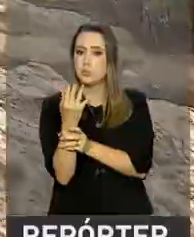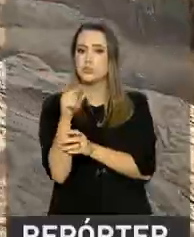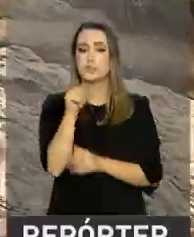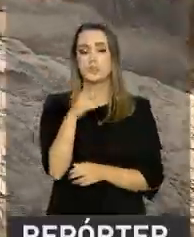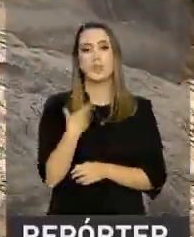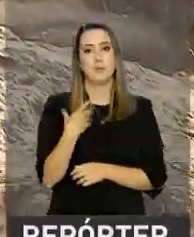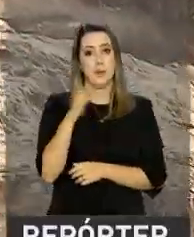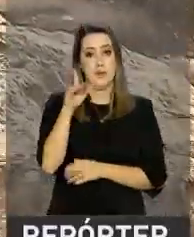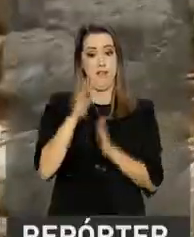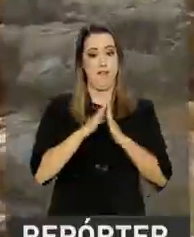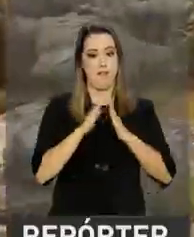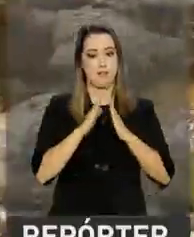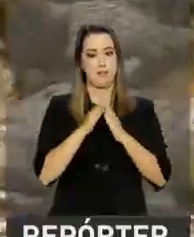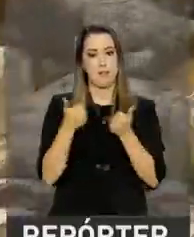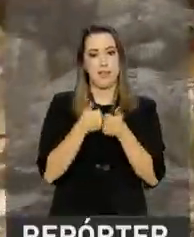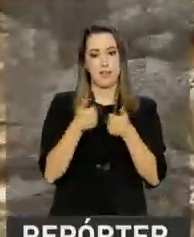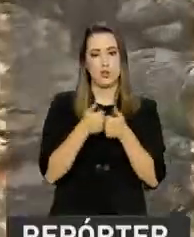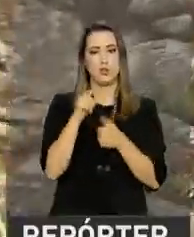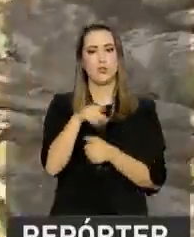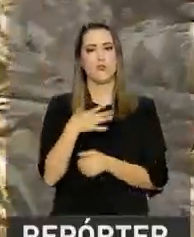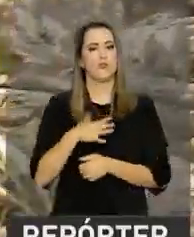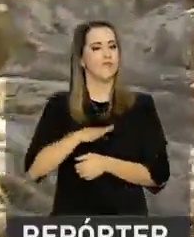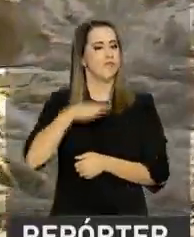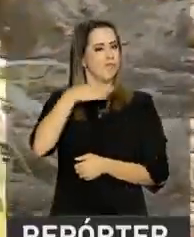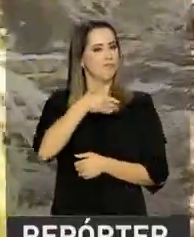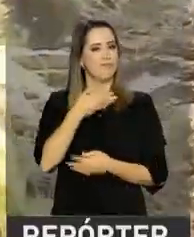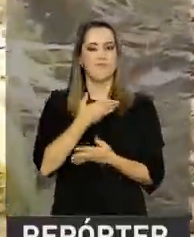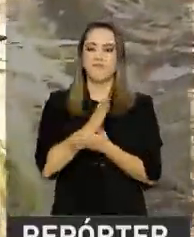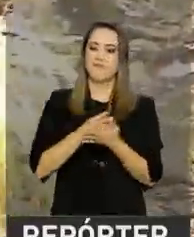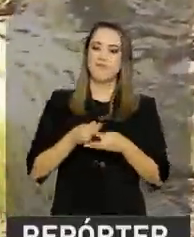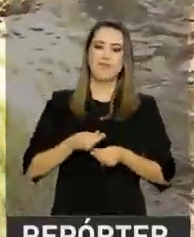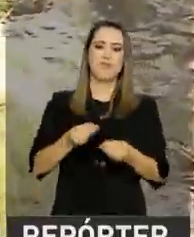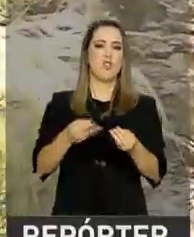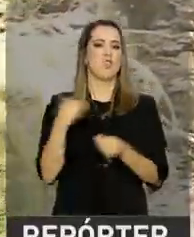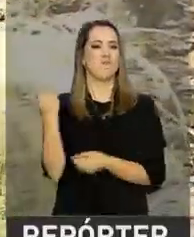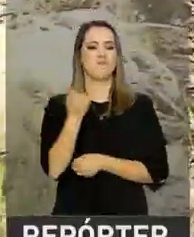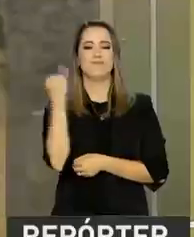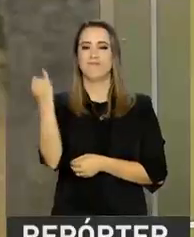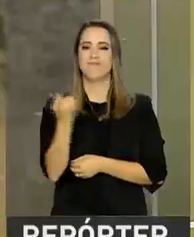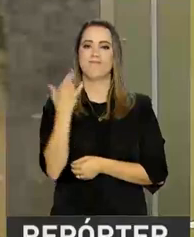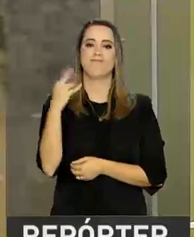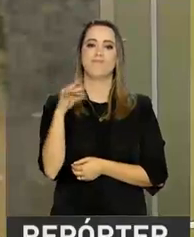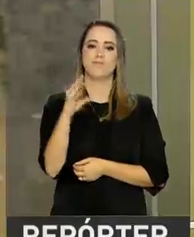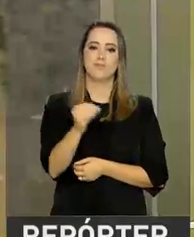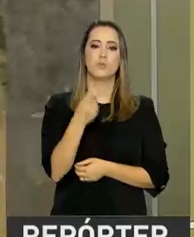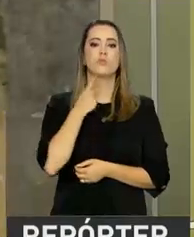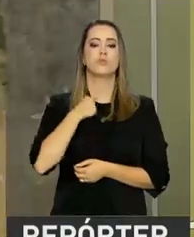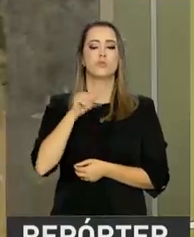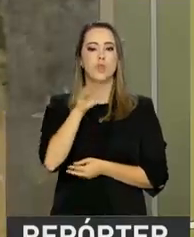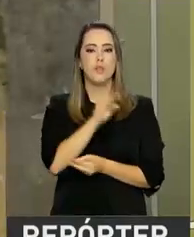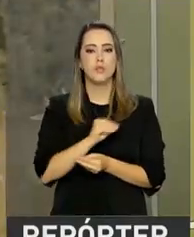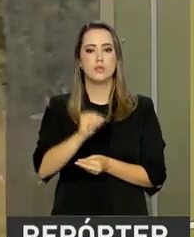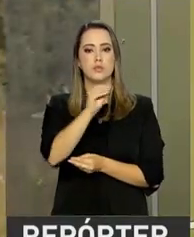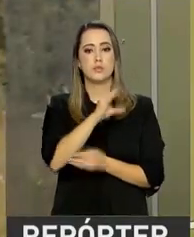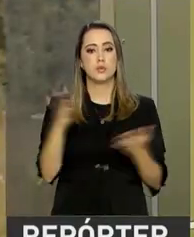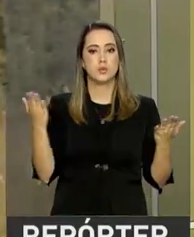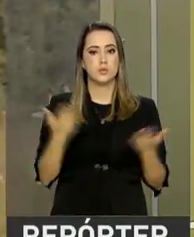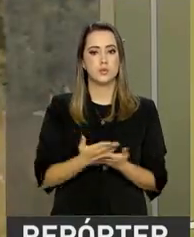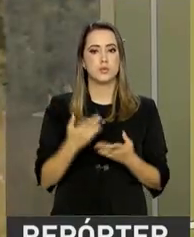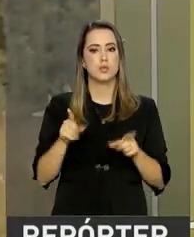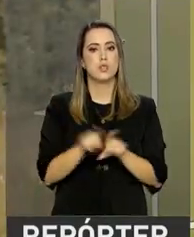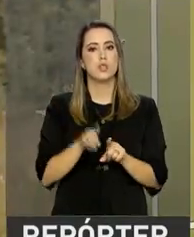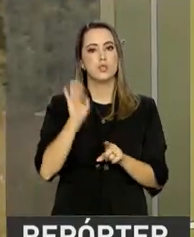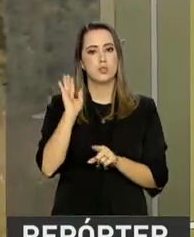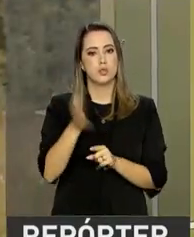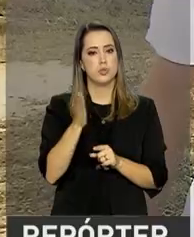paraíso, o que fica é o orgulho de compartilhar esta terra com um rio tão importante. E o desejo de preservar agora, já